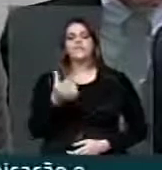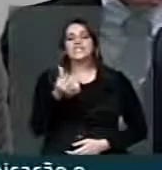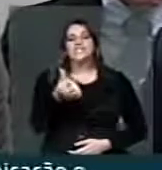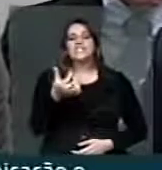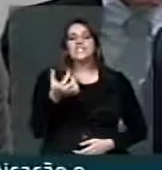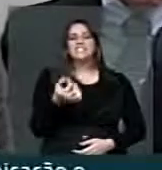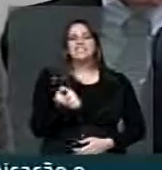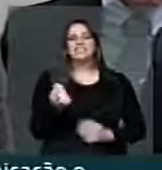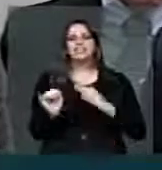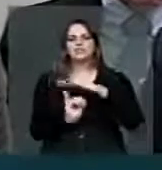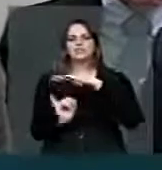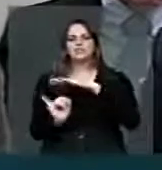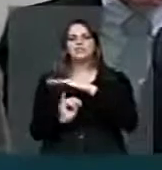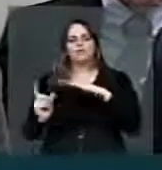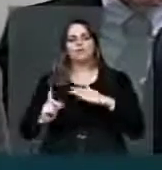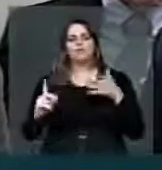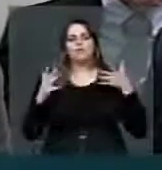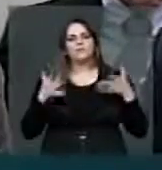Sessenta.